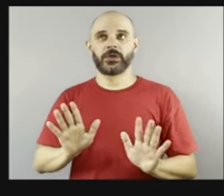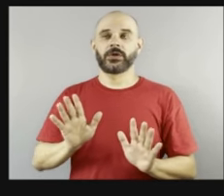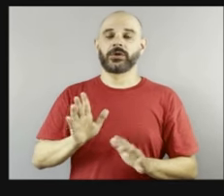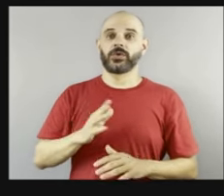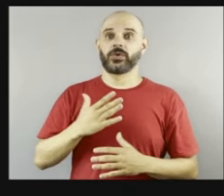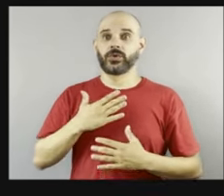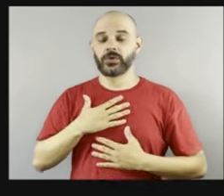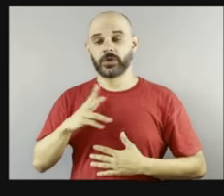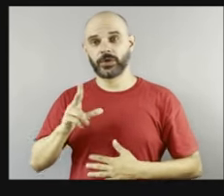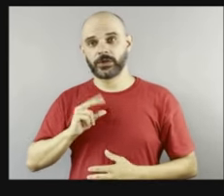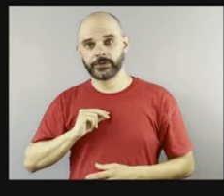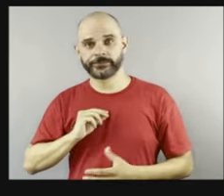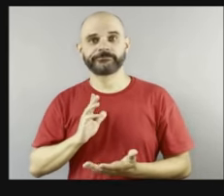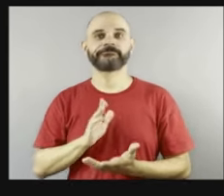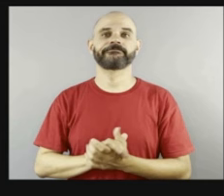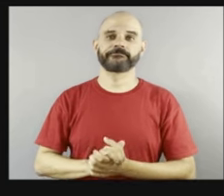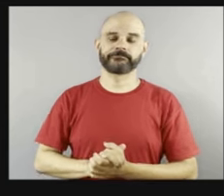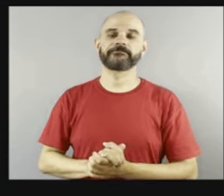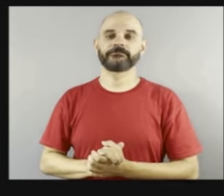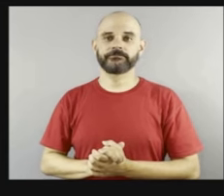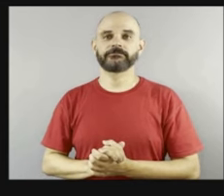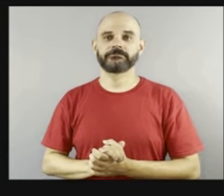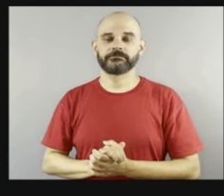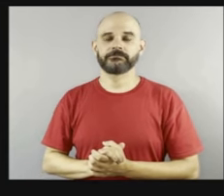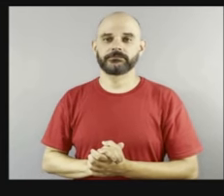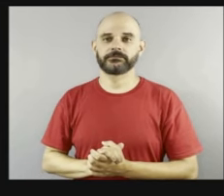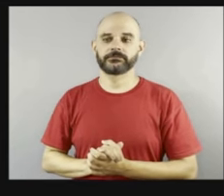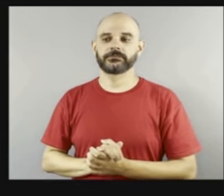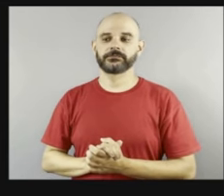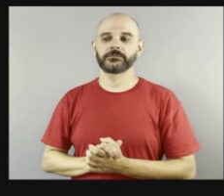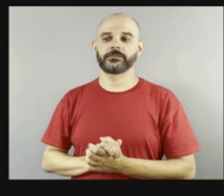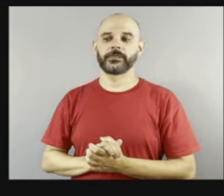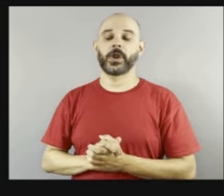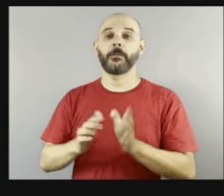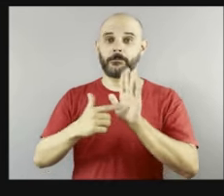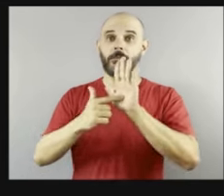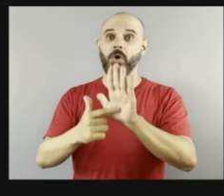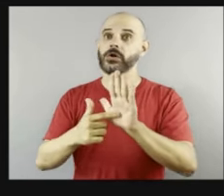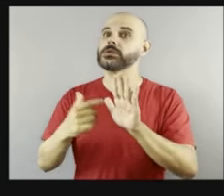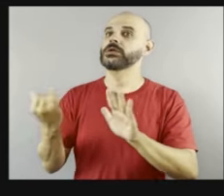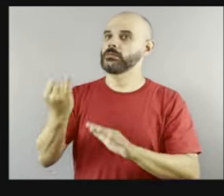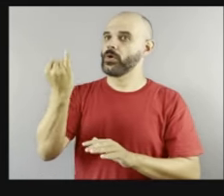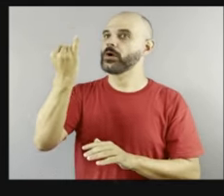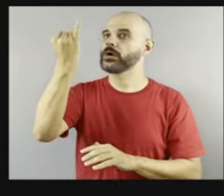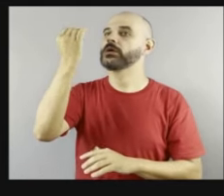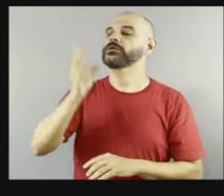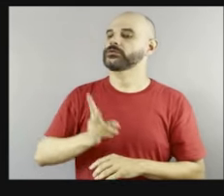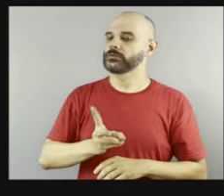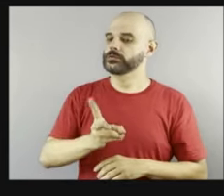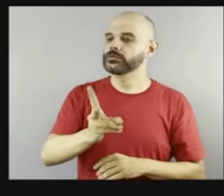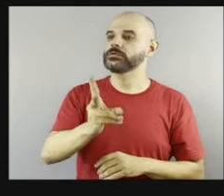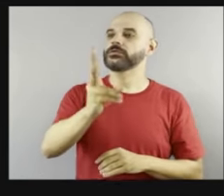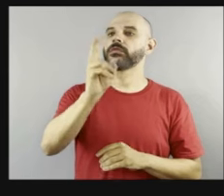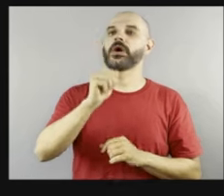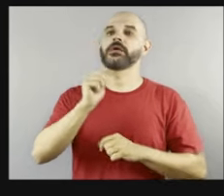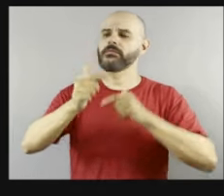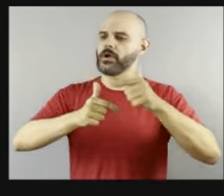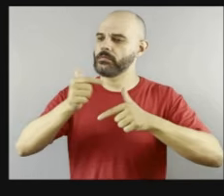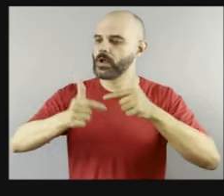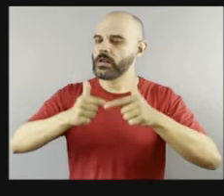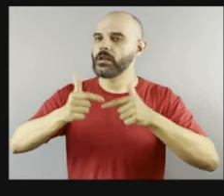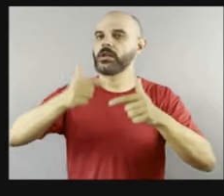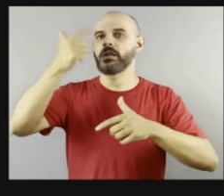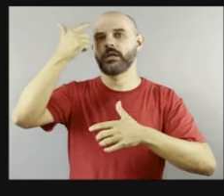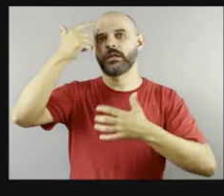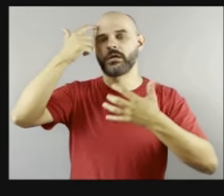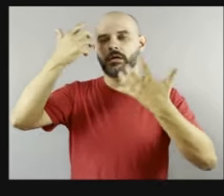é... Nos prova que é muito importante continuarmos, né? continuar e trabalhar mais a parte da reflexão, trabalhar, e é uma